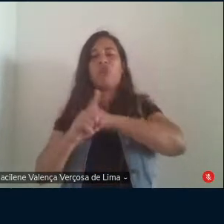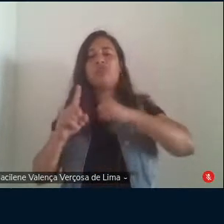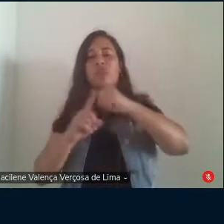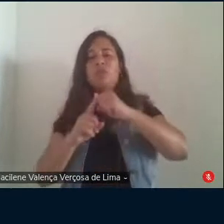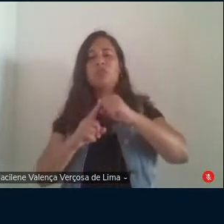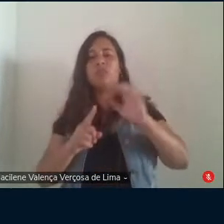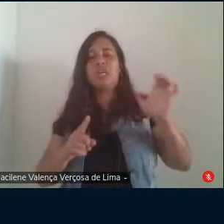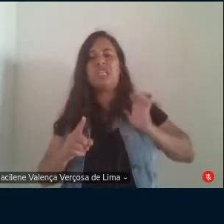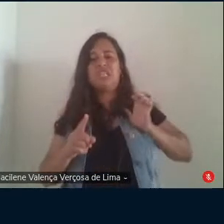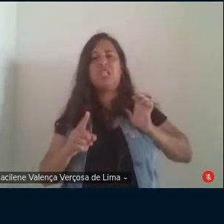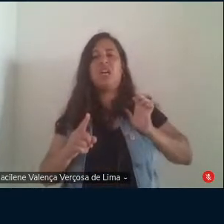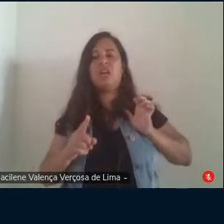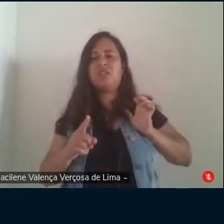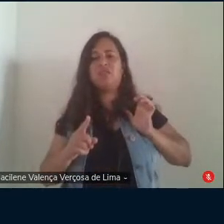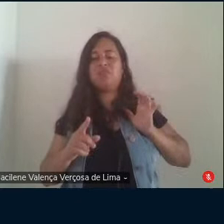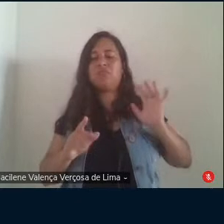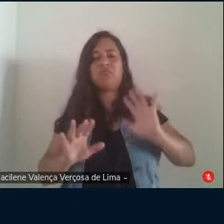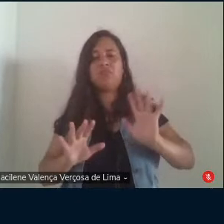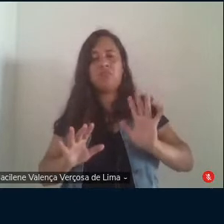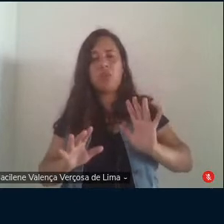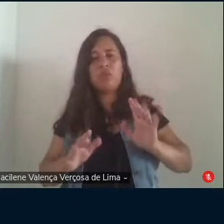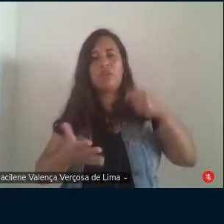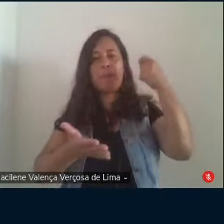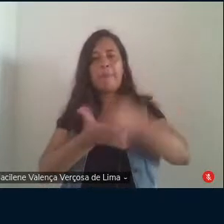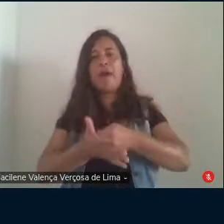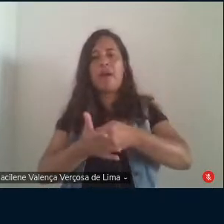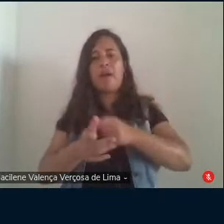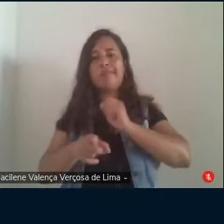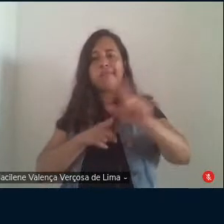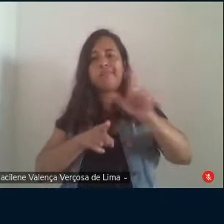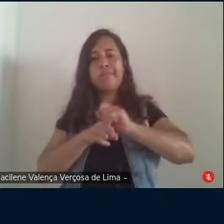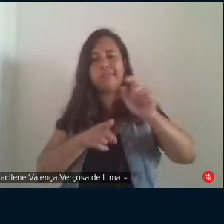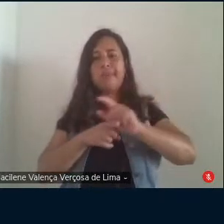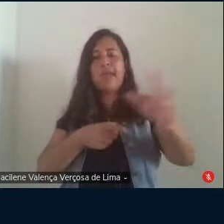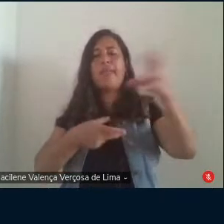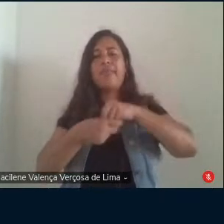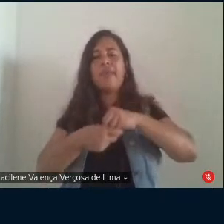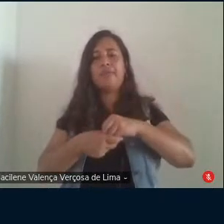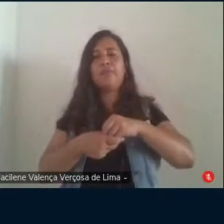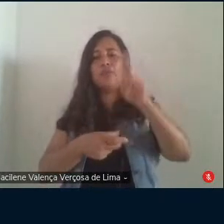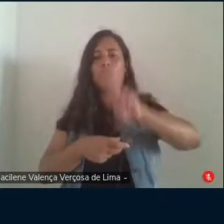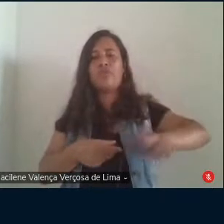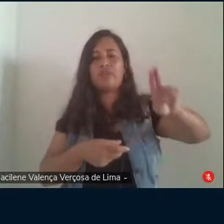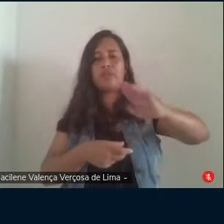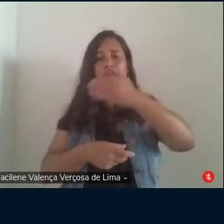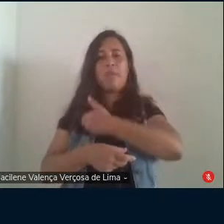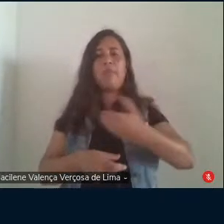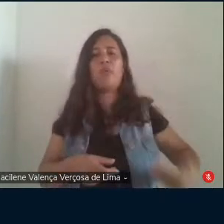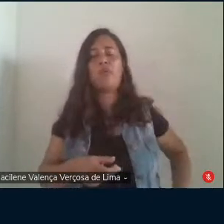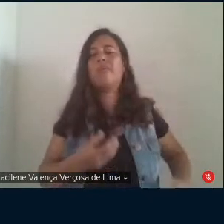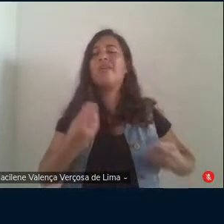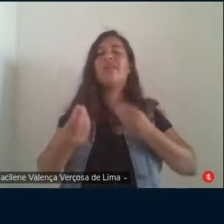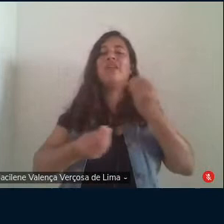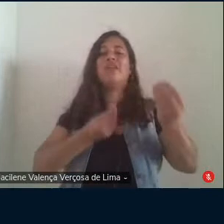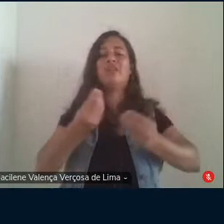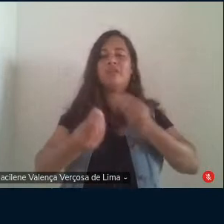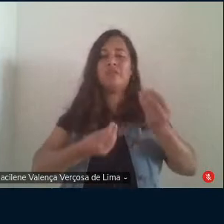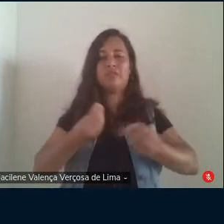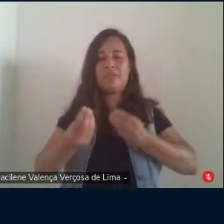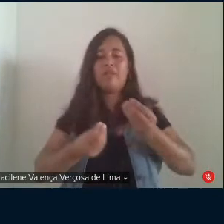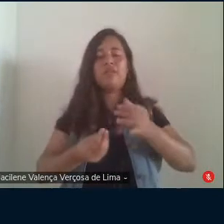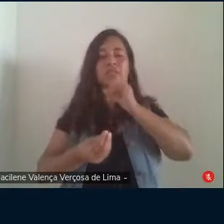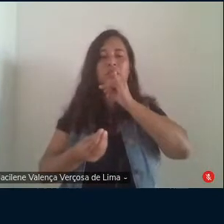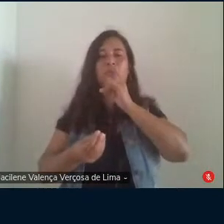rica nem muito menos está afim de pagar mensalidades universidades universidades públicas quais questionamentos são pertinentes sobre o